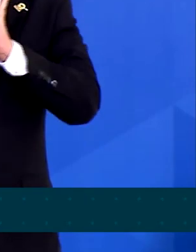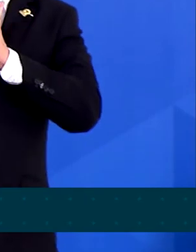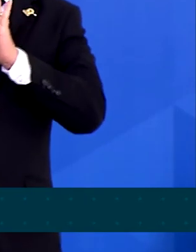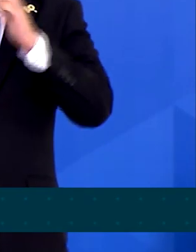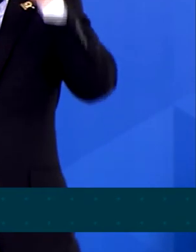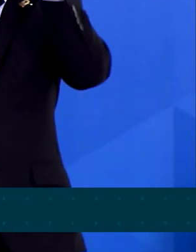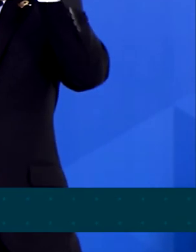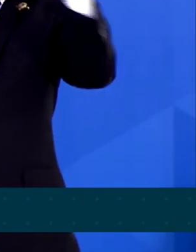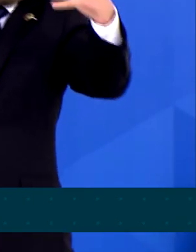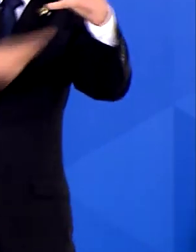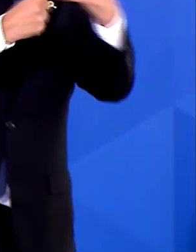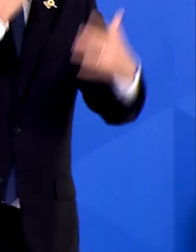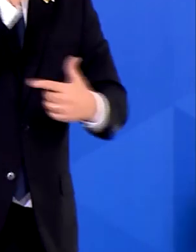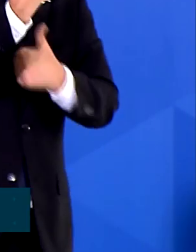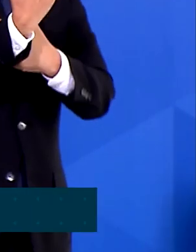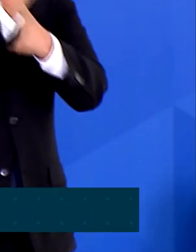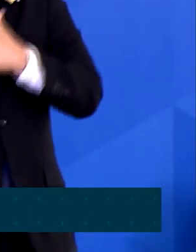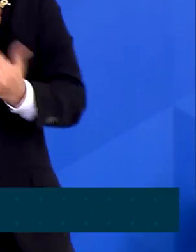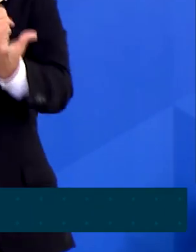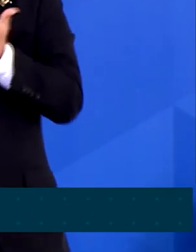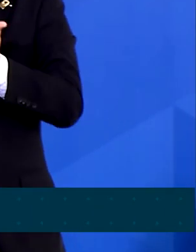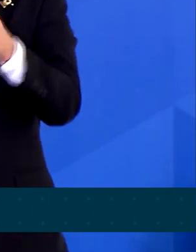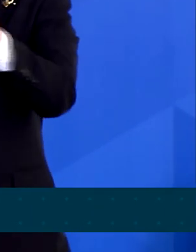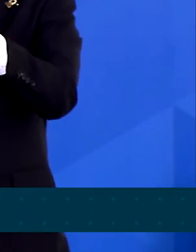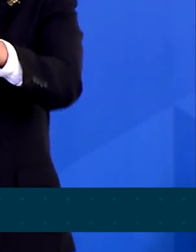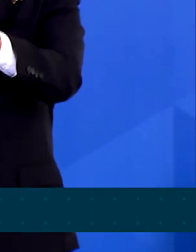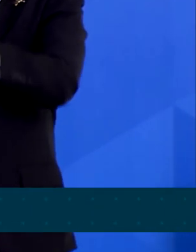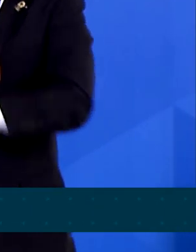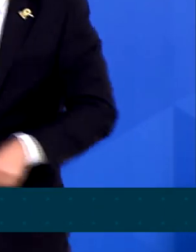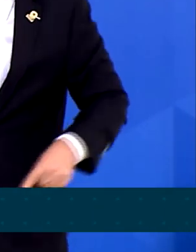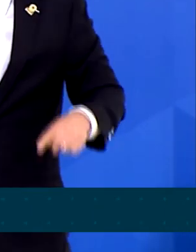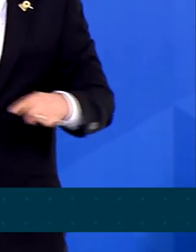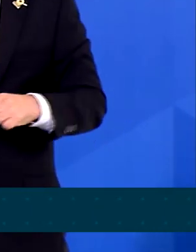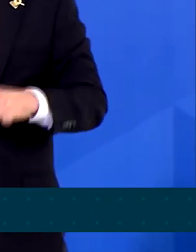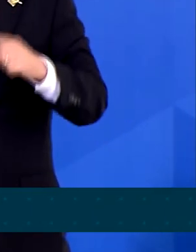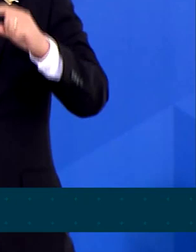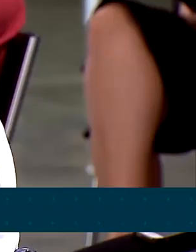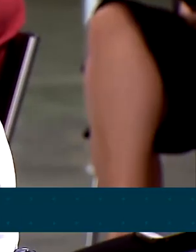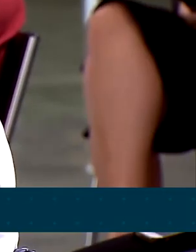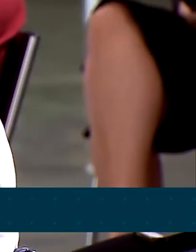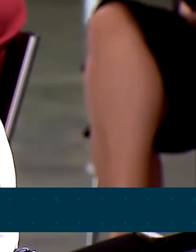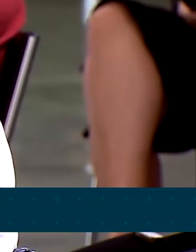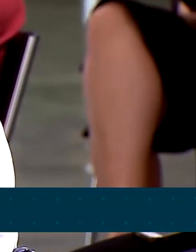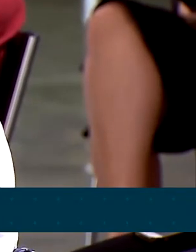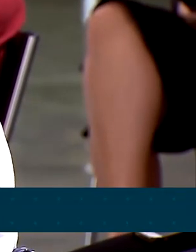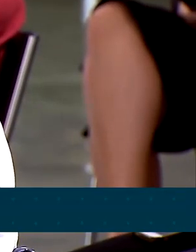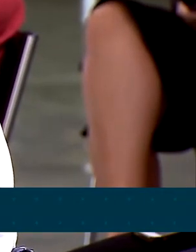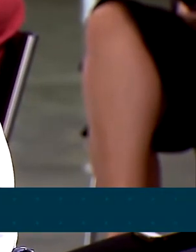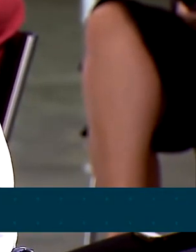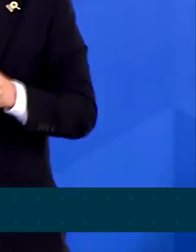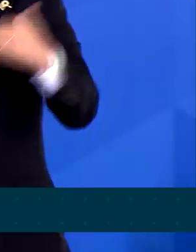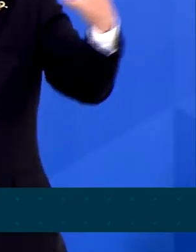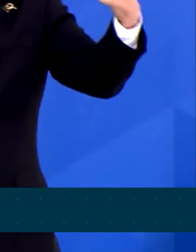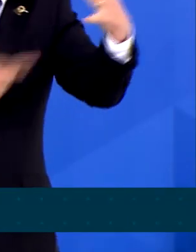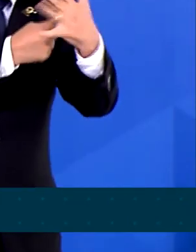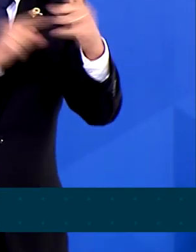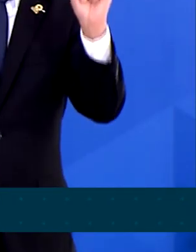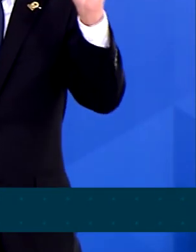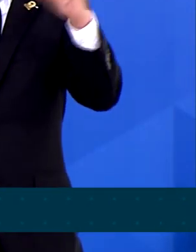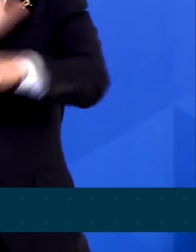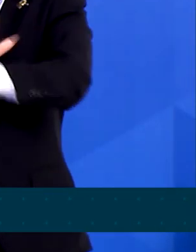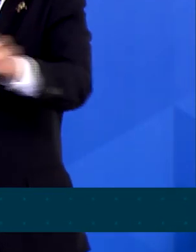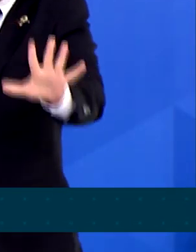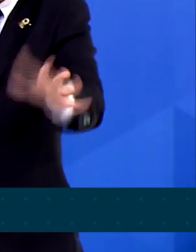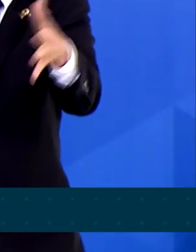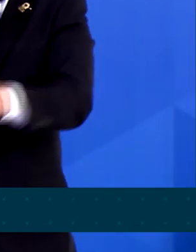surda pode proteger suas crianças e adolescentes e denunciar os abusadores. A denúncia é a esperança de salvação da